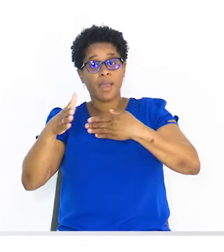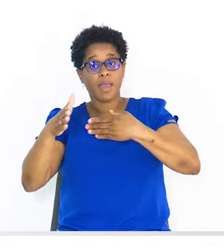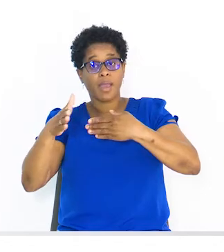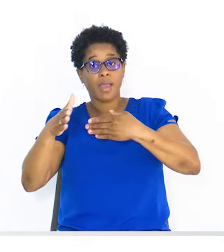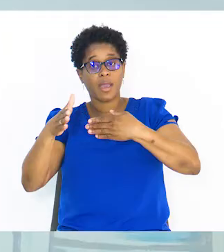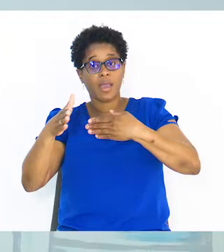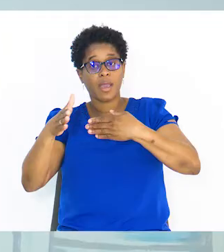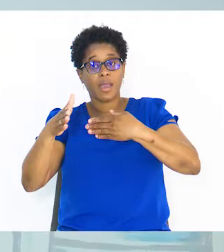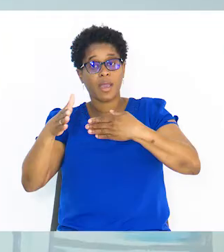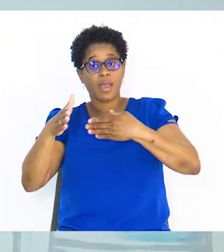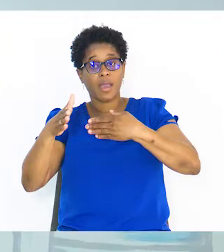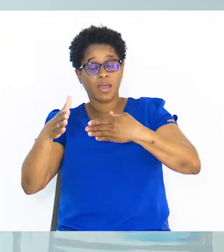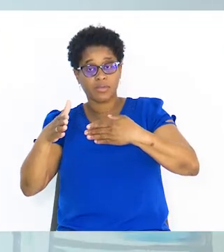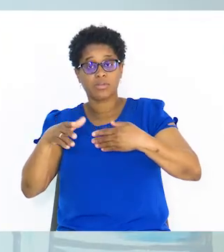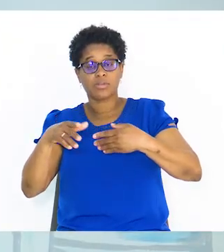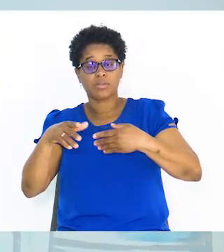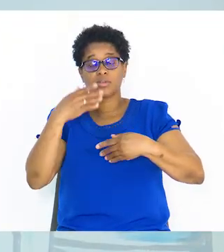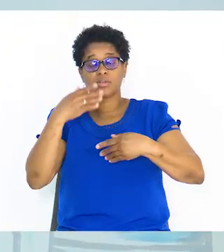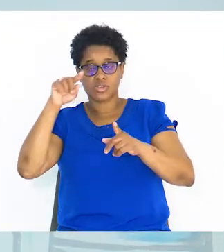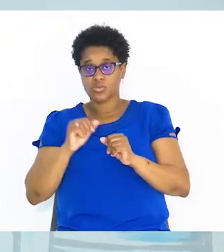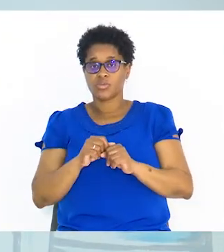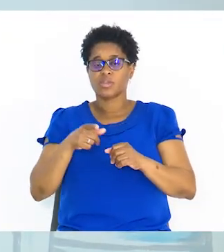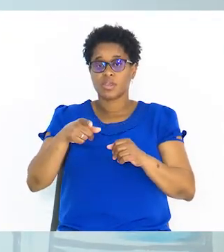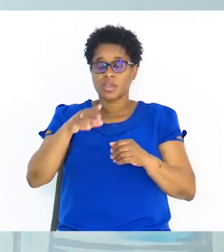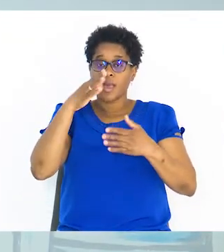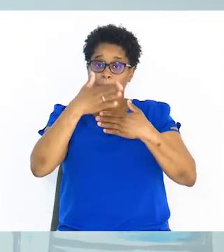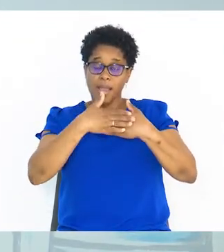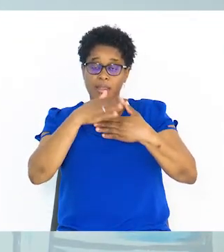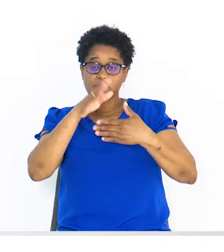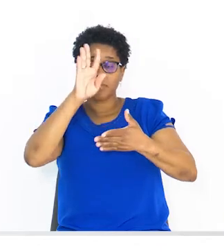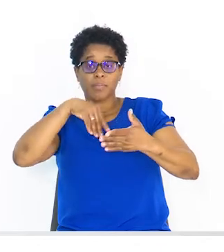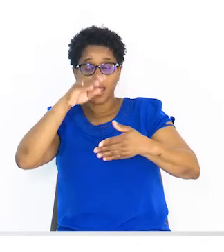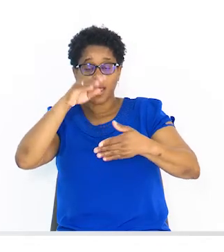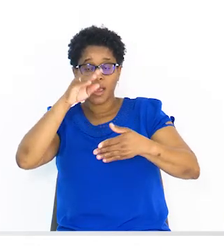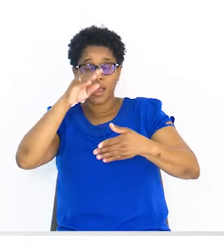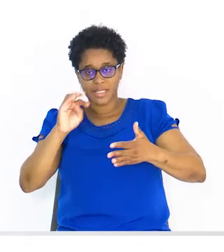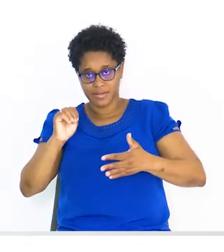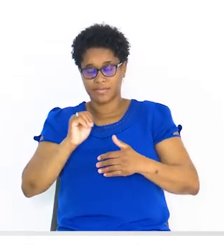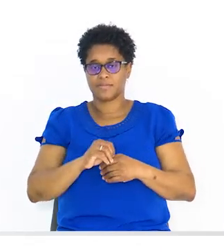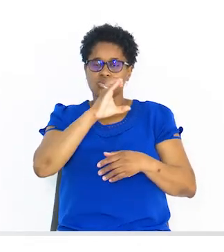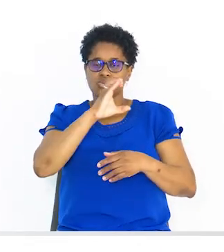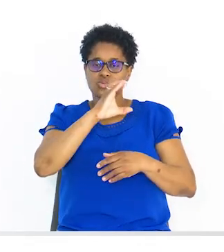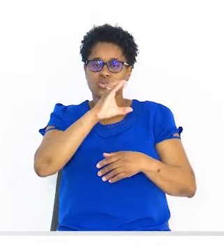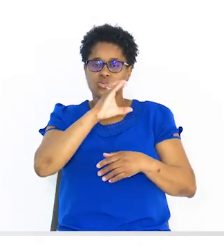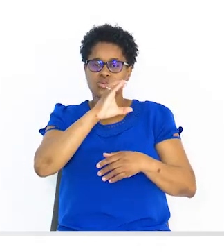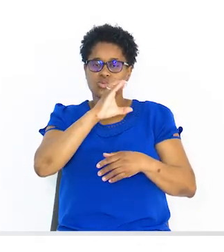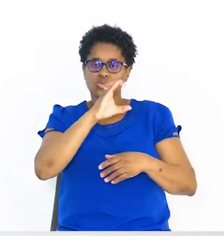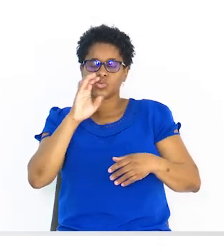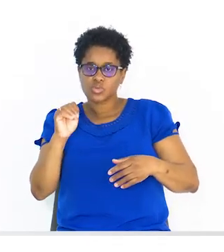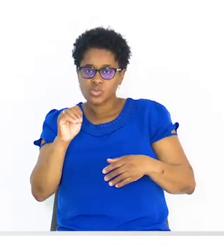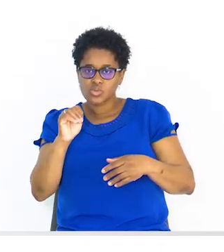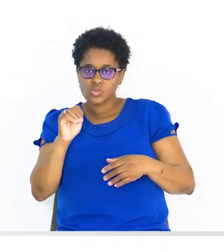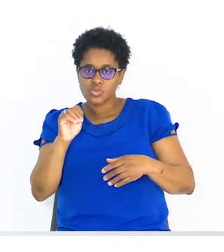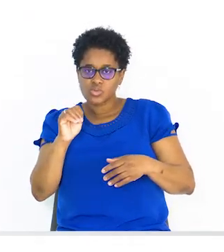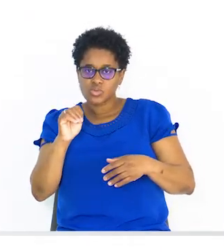Por último, escrever conjunto solução. Conjunto solução é a reunião dos dois